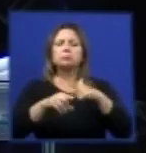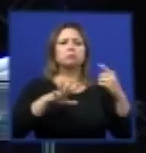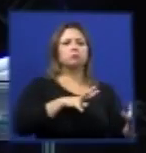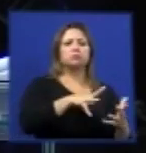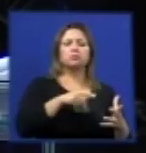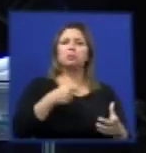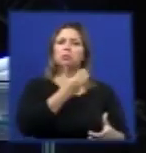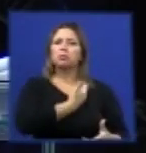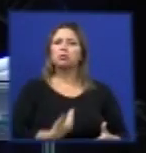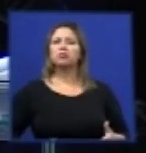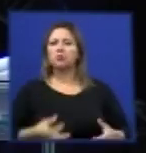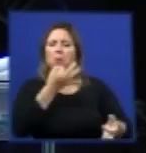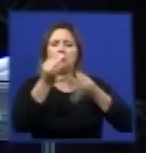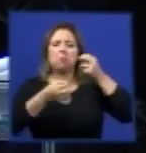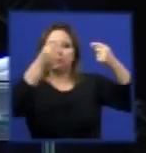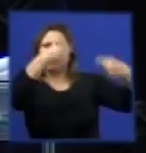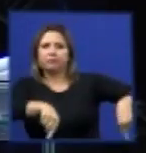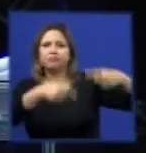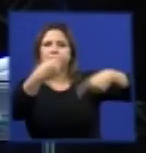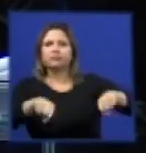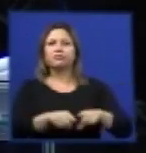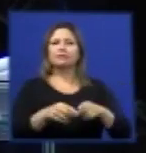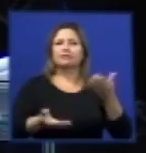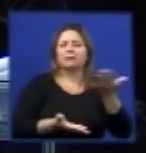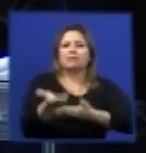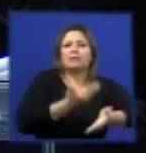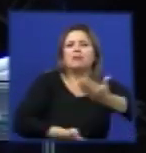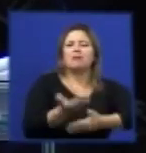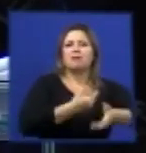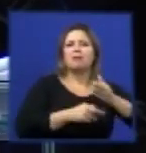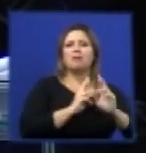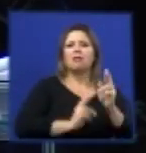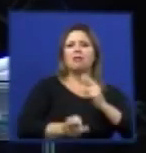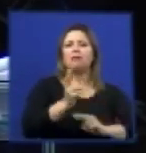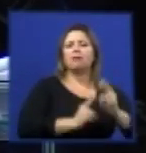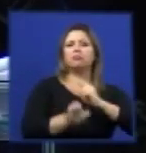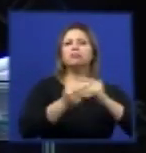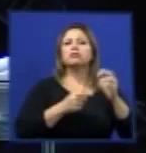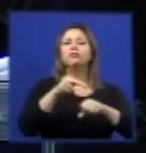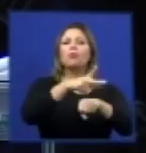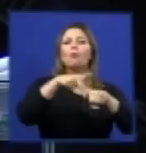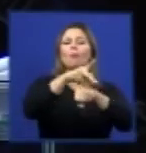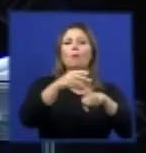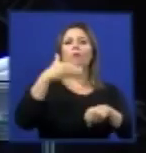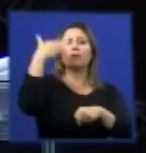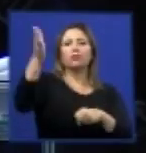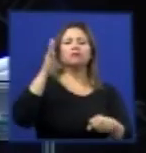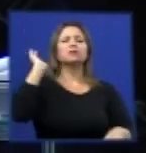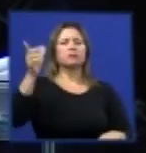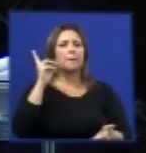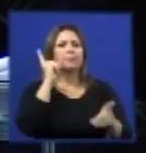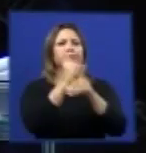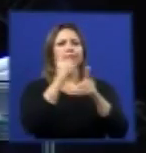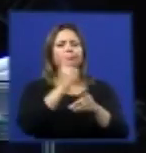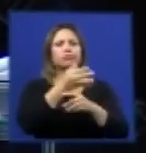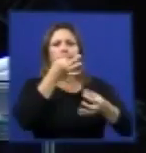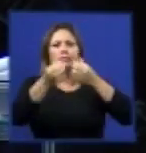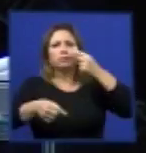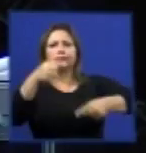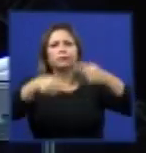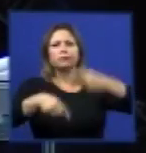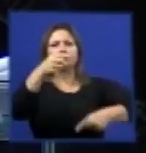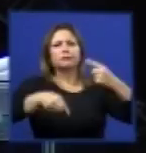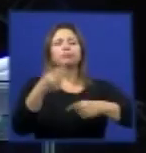no que se refere sobretudo a comércio exterior. A Secretaria de Comércio Exterior tem se debatido várias e várias vezes pela liberalização